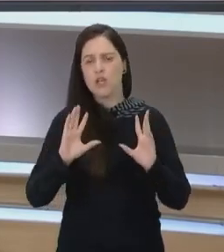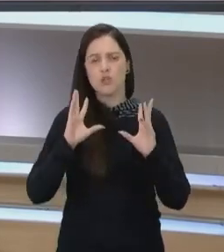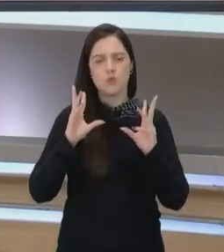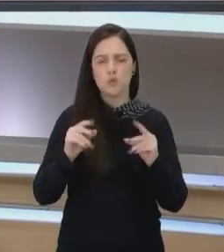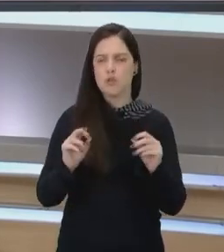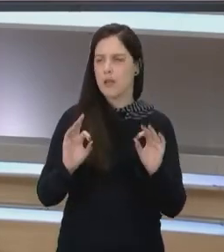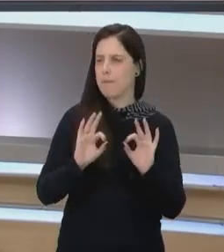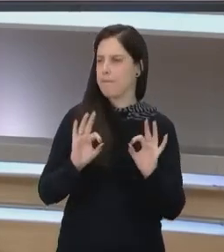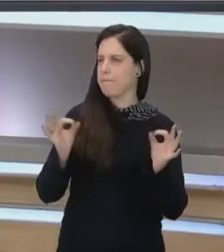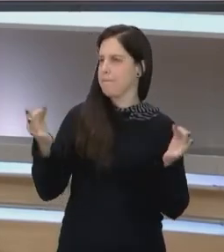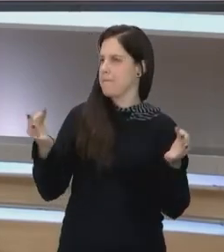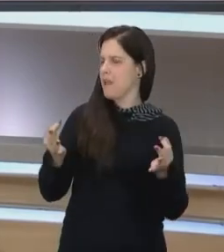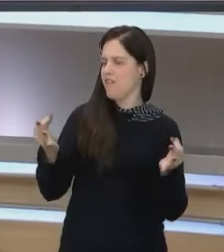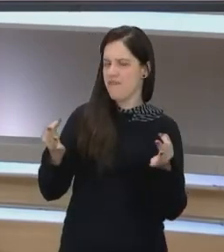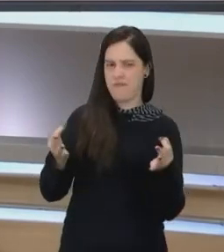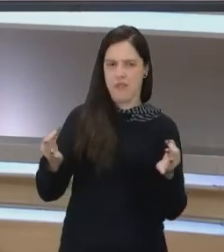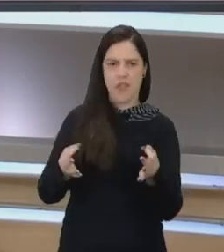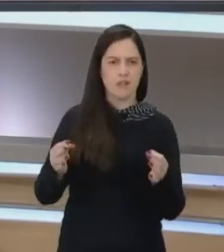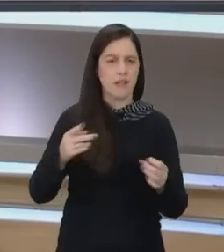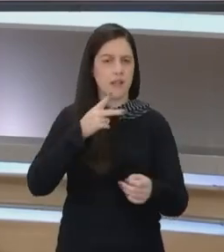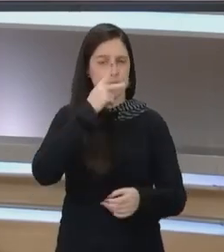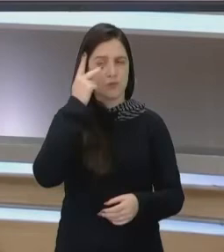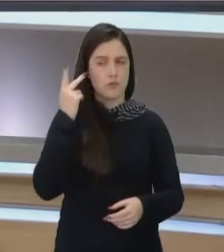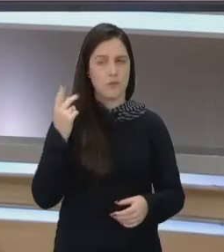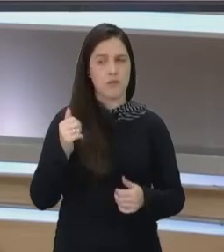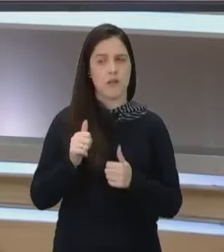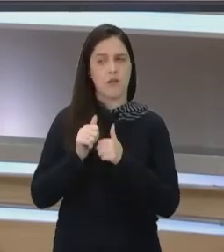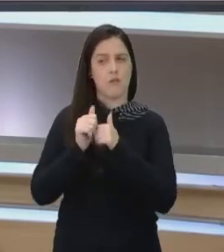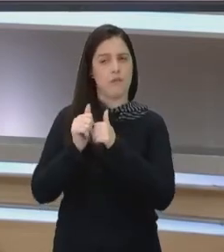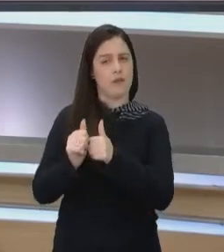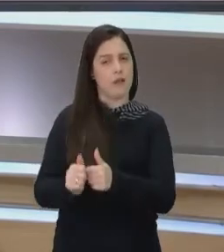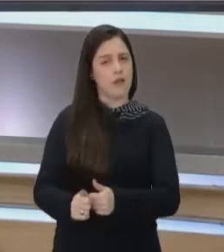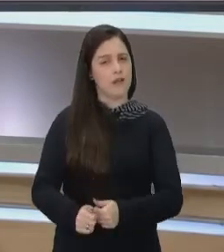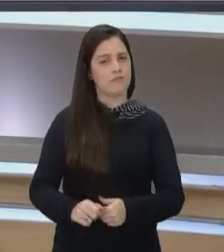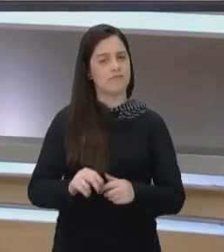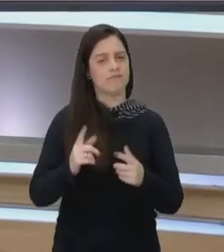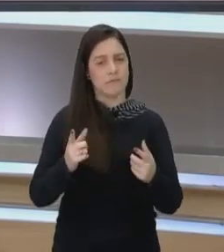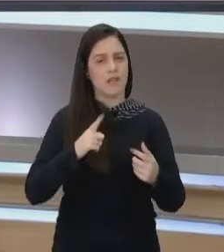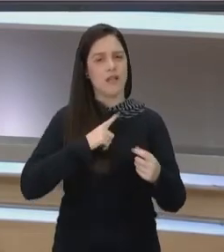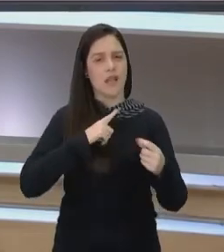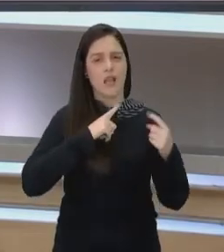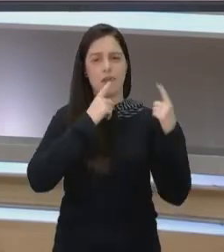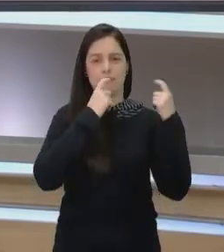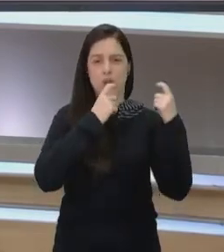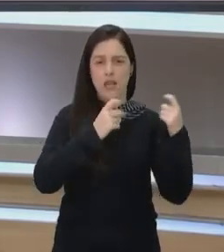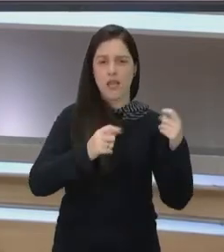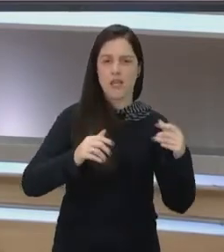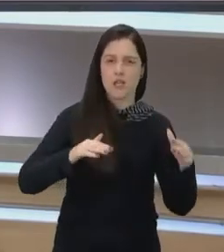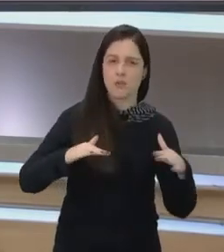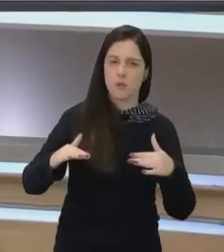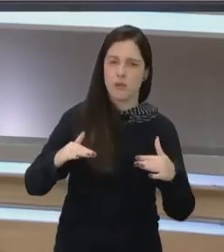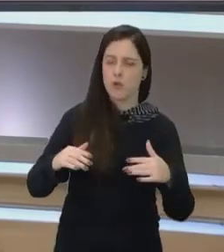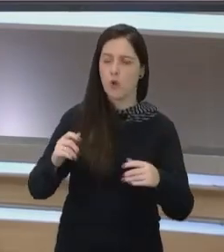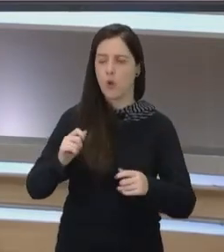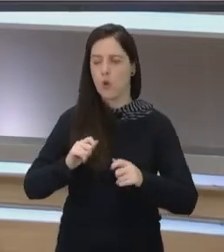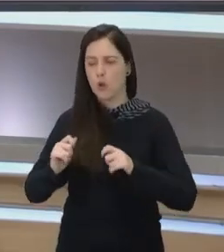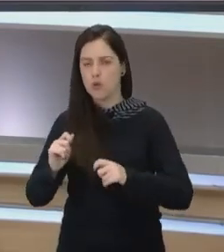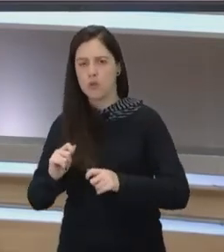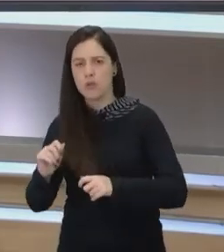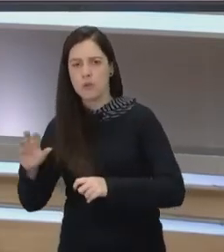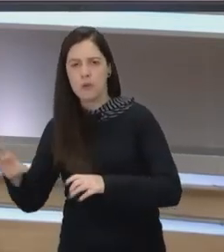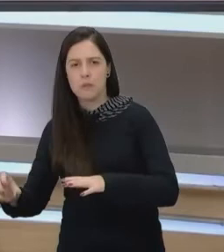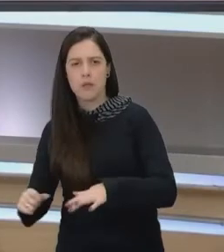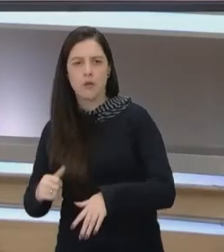maravilhas, daí o agressor começa, o companheiro começa a ser um pouquinho violento agressivamente, começa a controlar, começa a pegar o